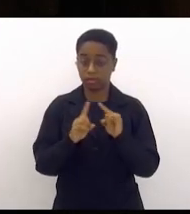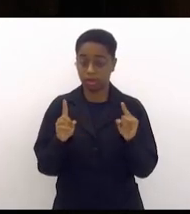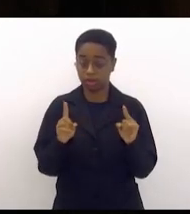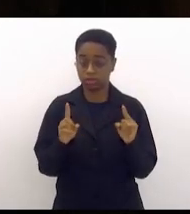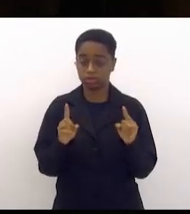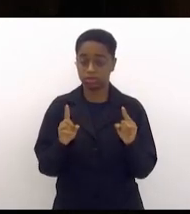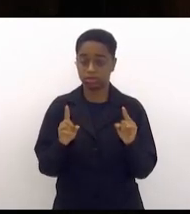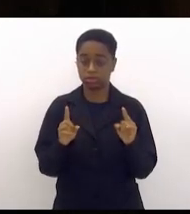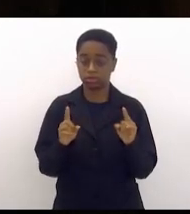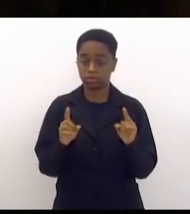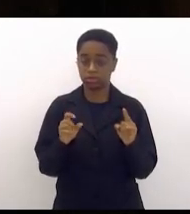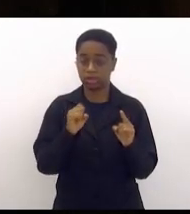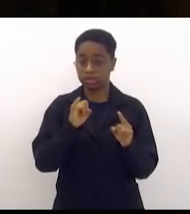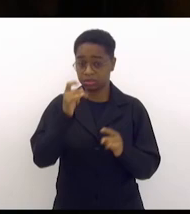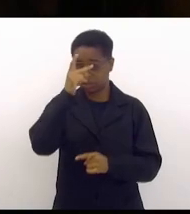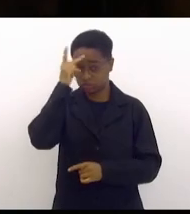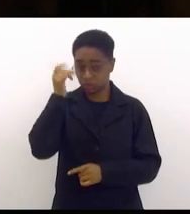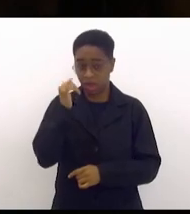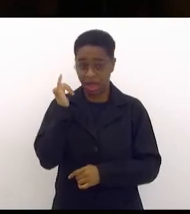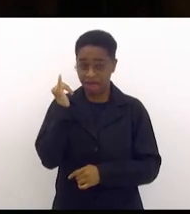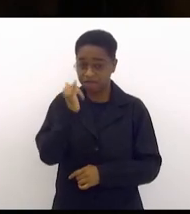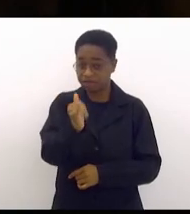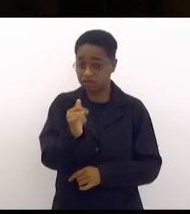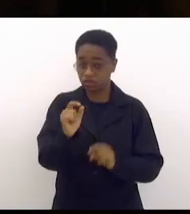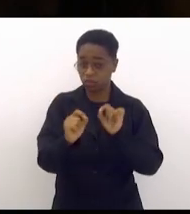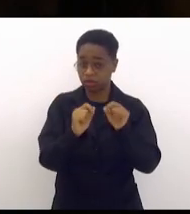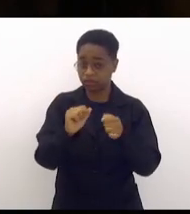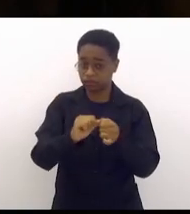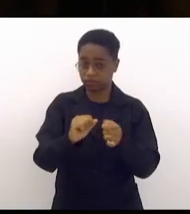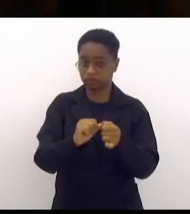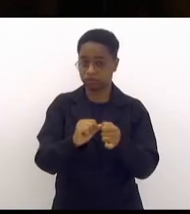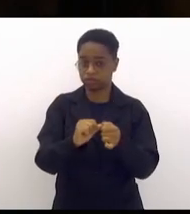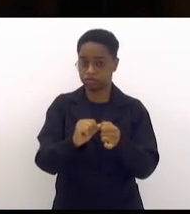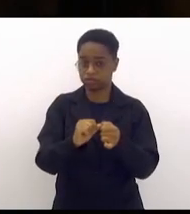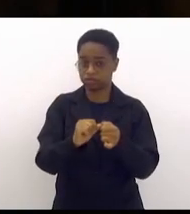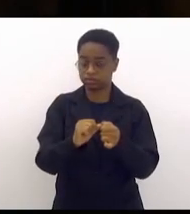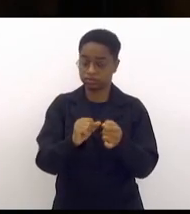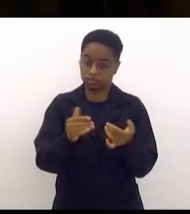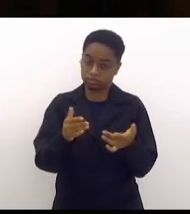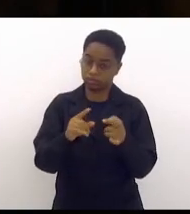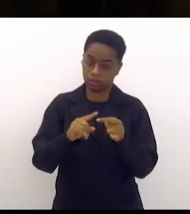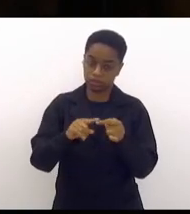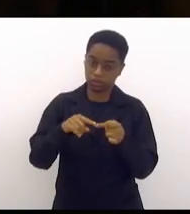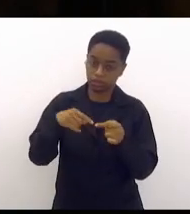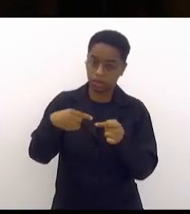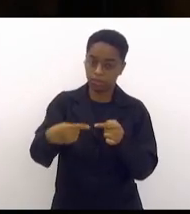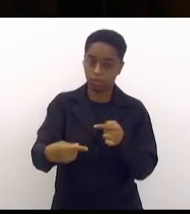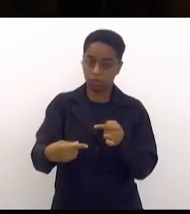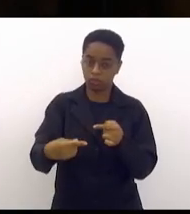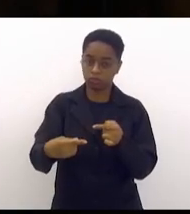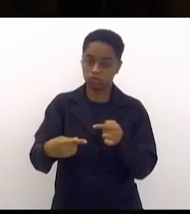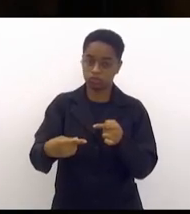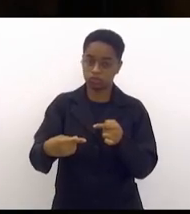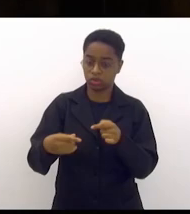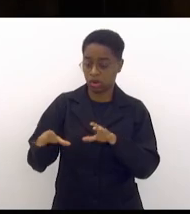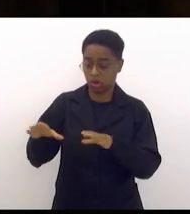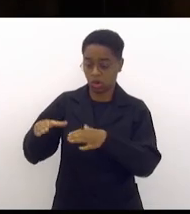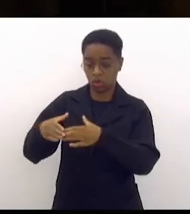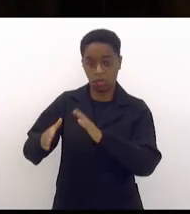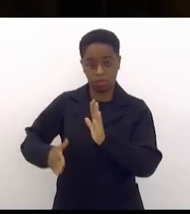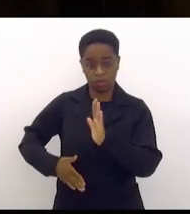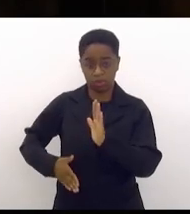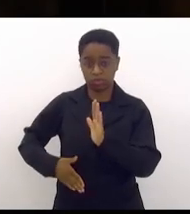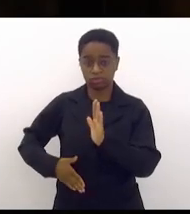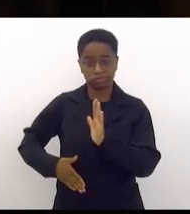avisa uma ação daqui a pouco os donos da firma são